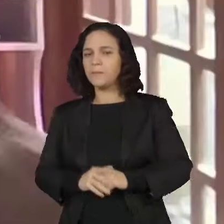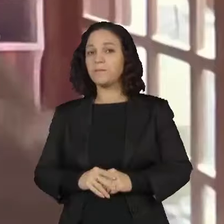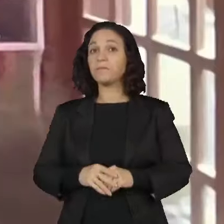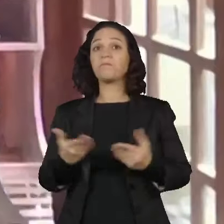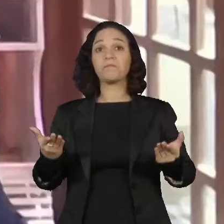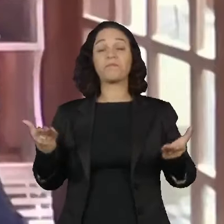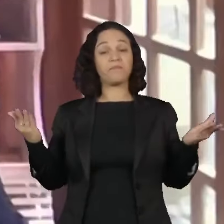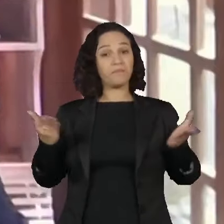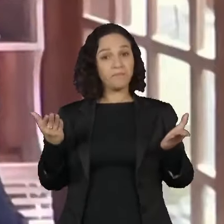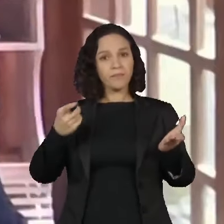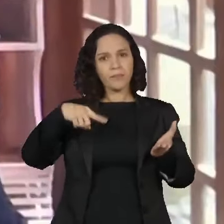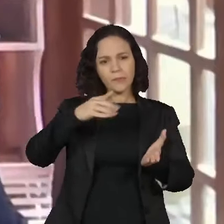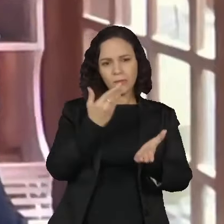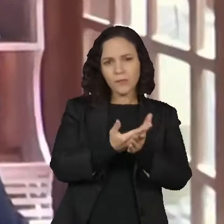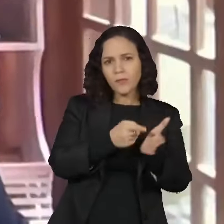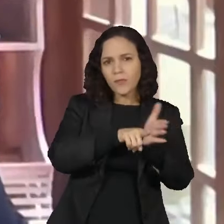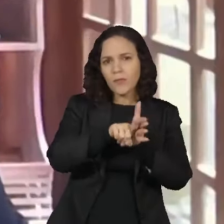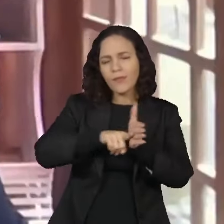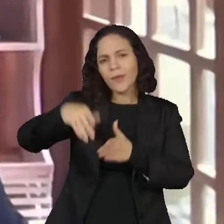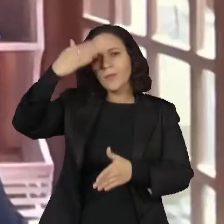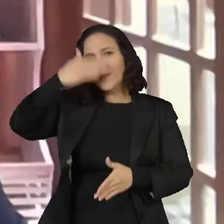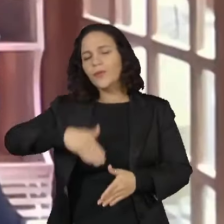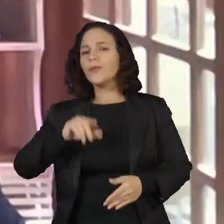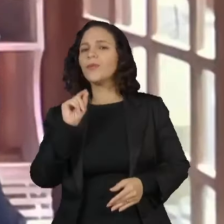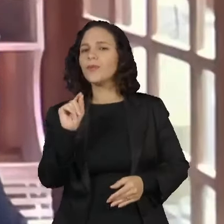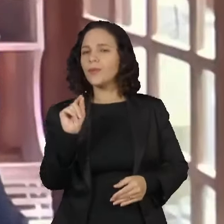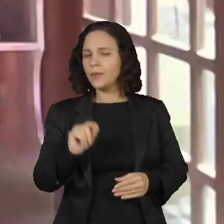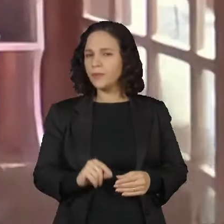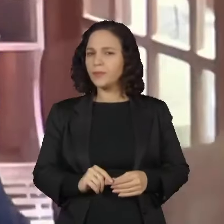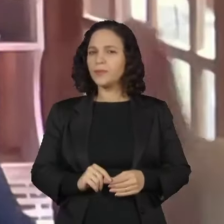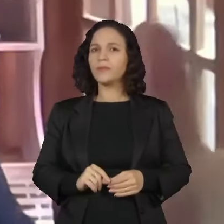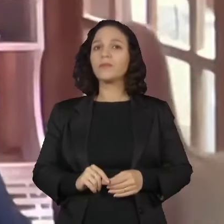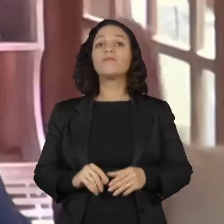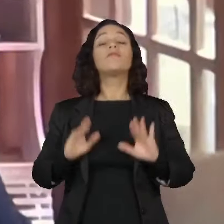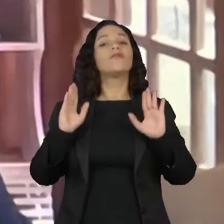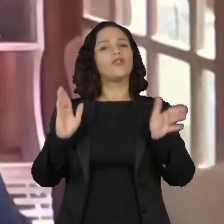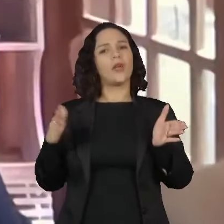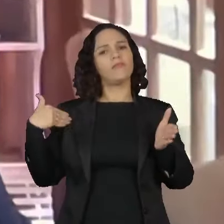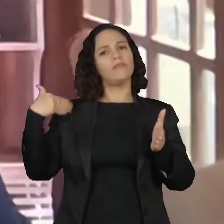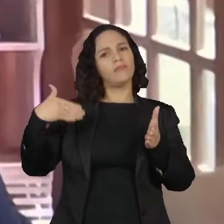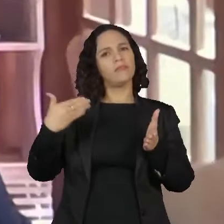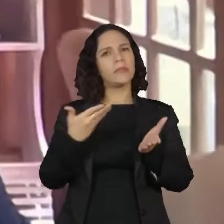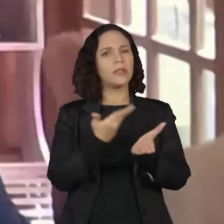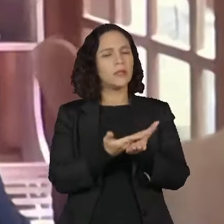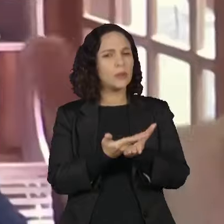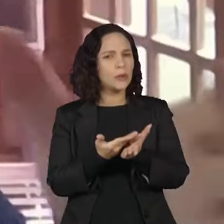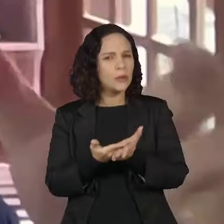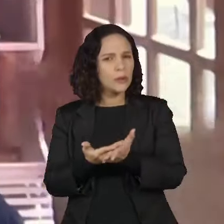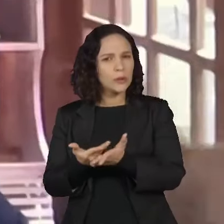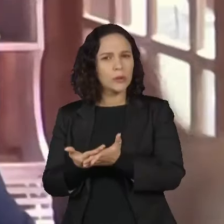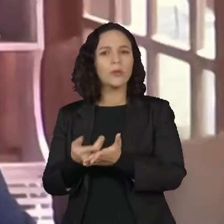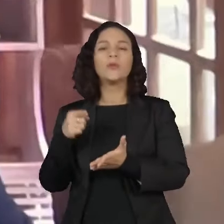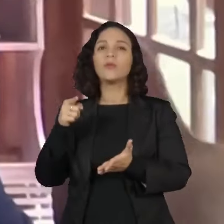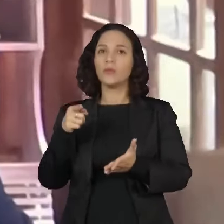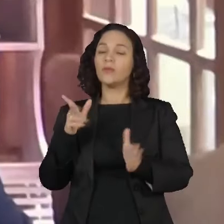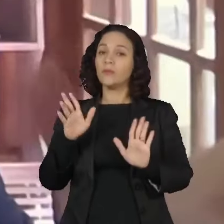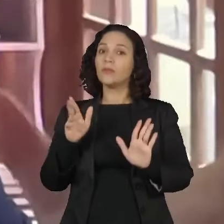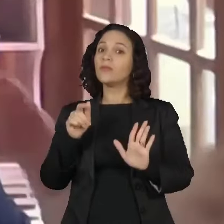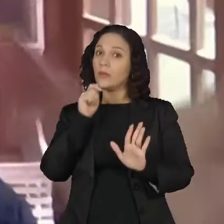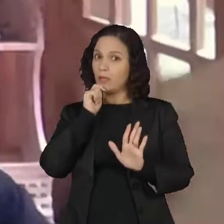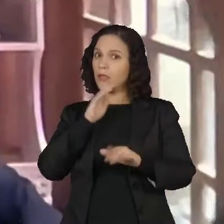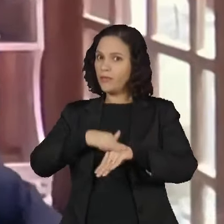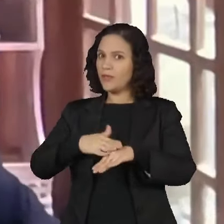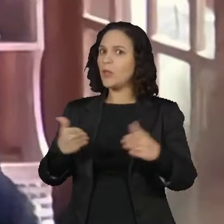e o que os nossos estudos demonstraram? Os nossos estudos, que ainda são estudos, nós precisamos fazer, e é isso que nós estamos